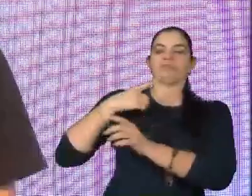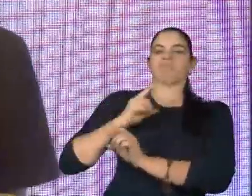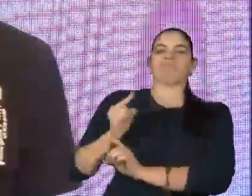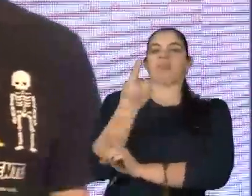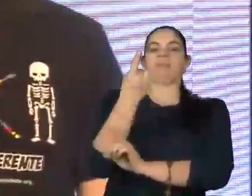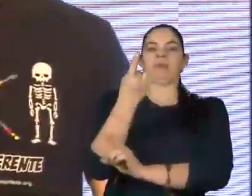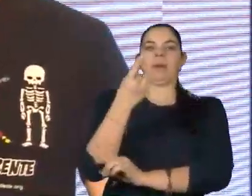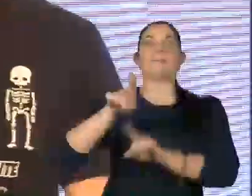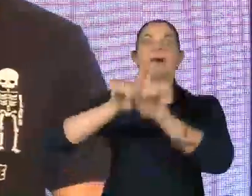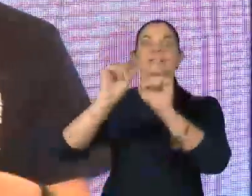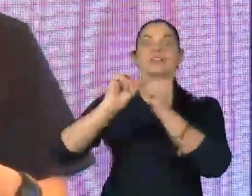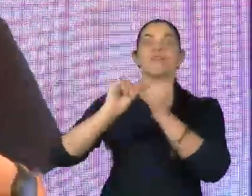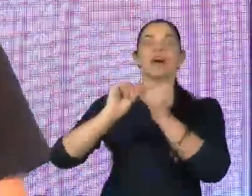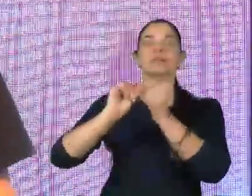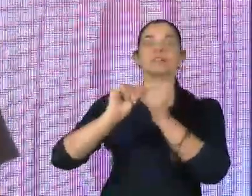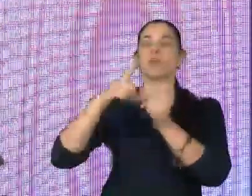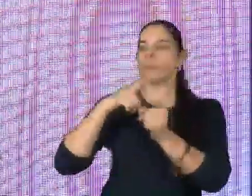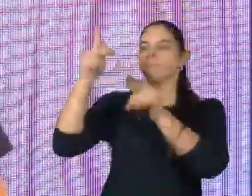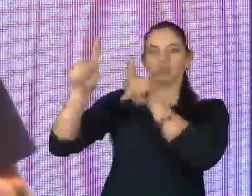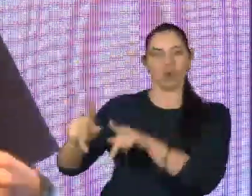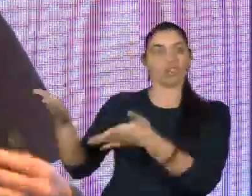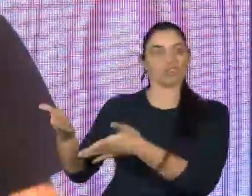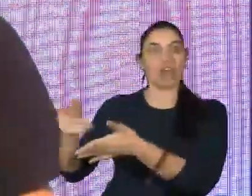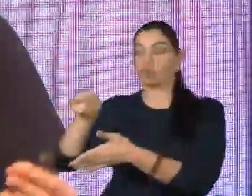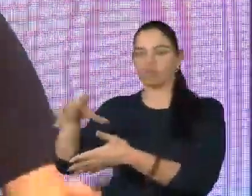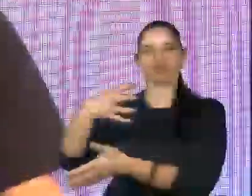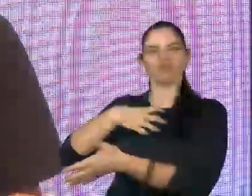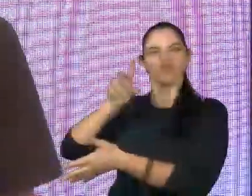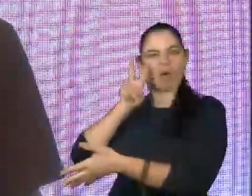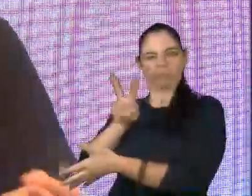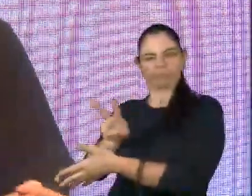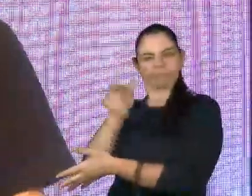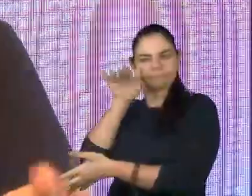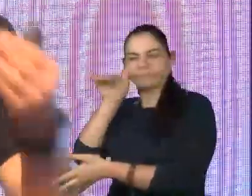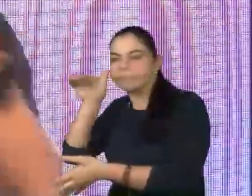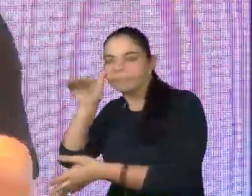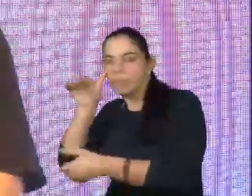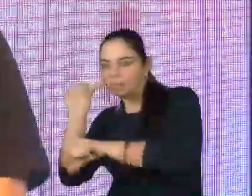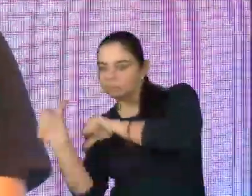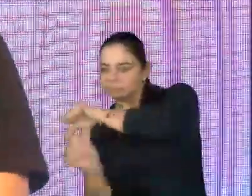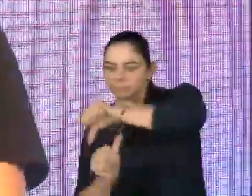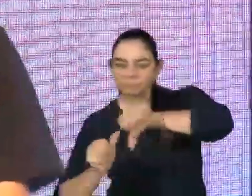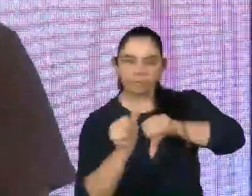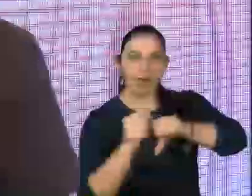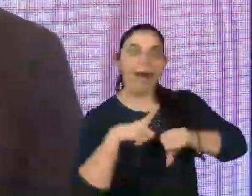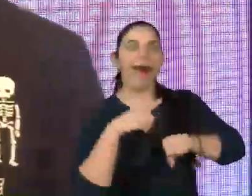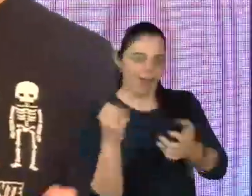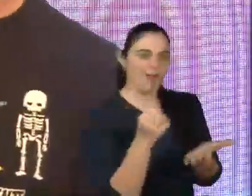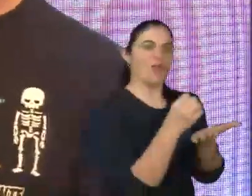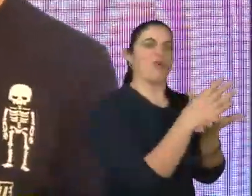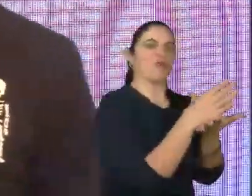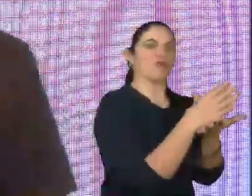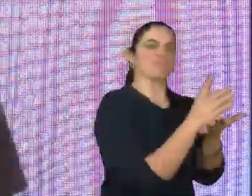mas que você faz algo que alguém já fez de forma diferente. Aí sim, o formato é